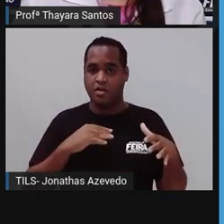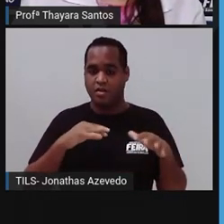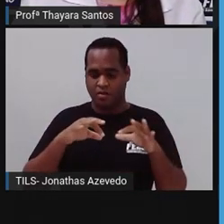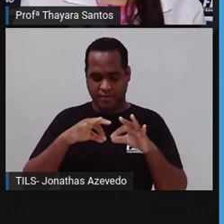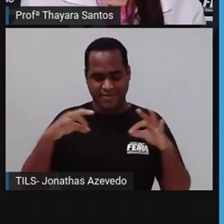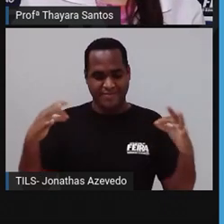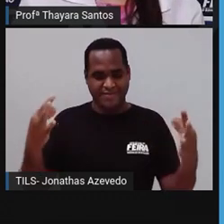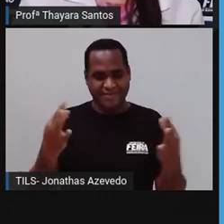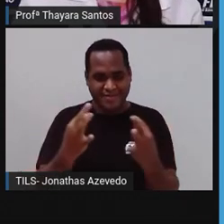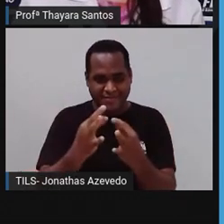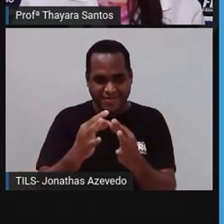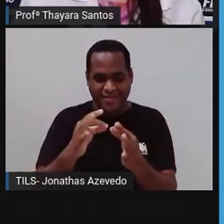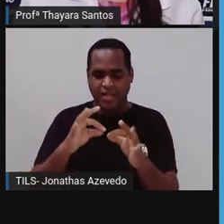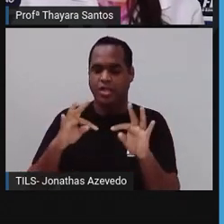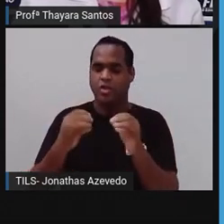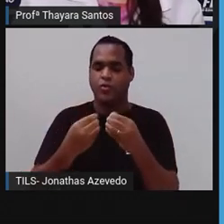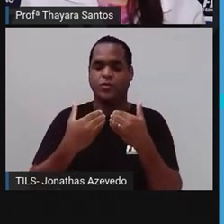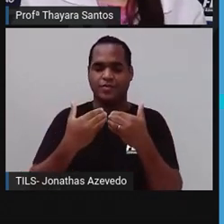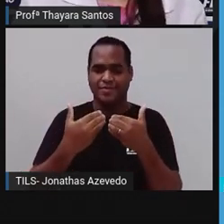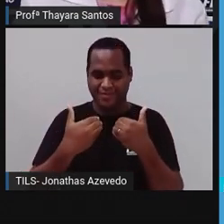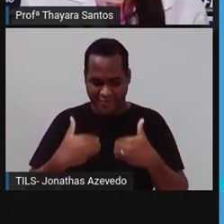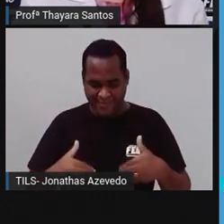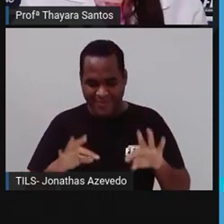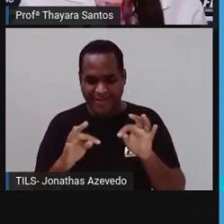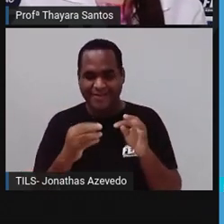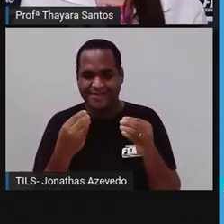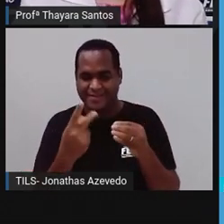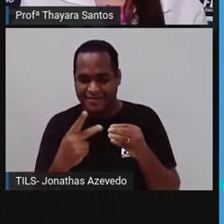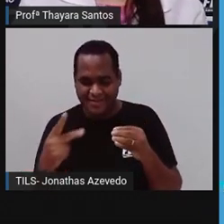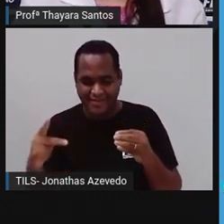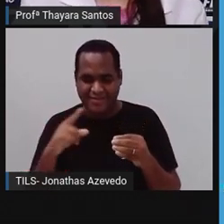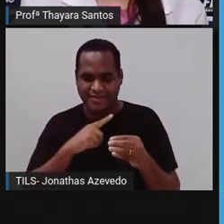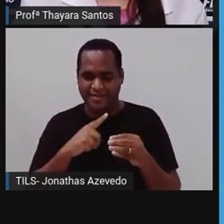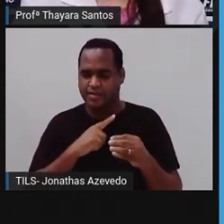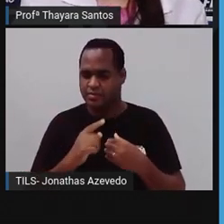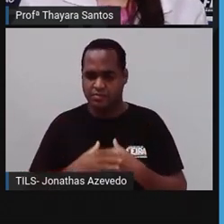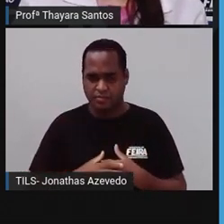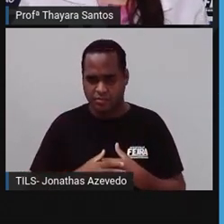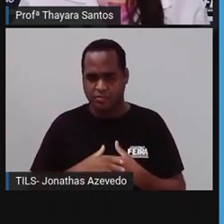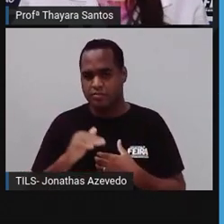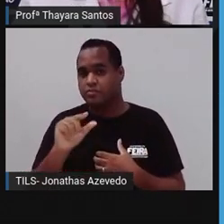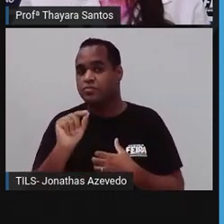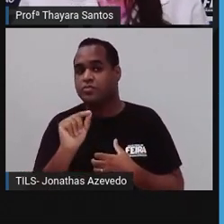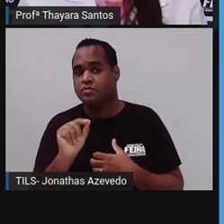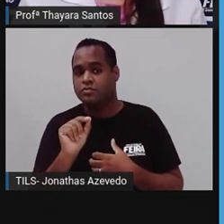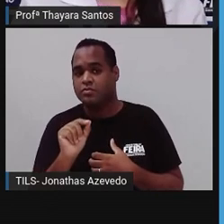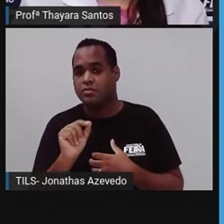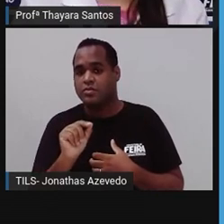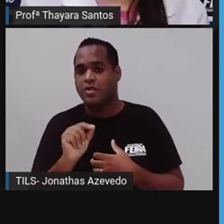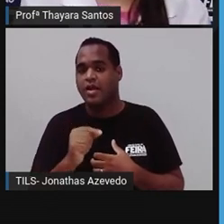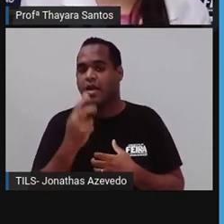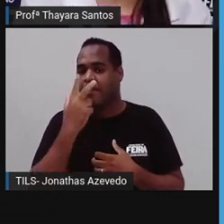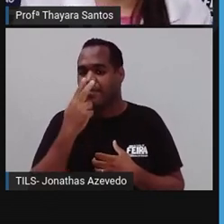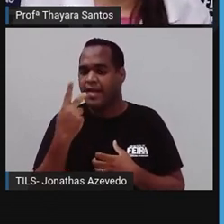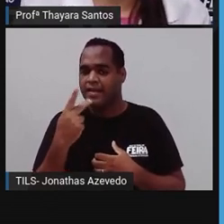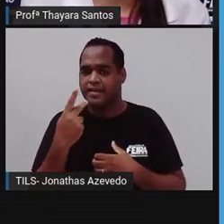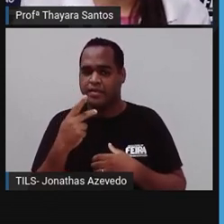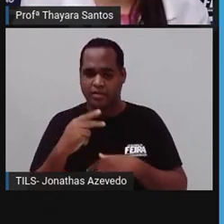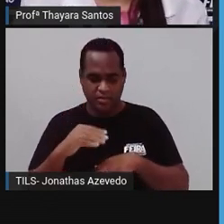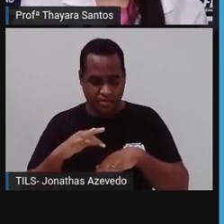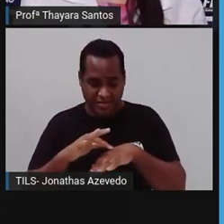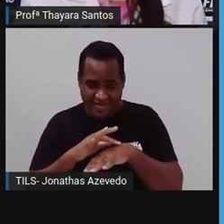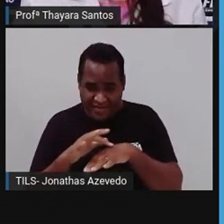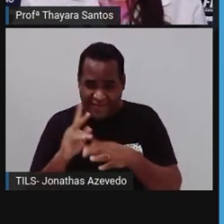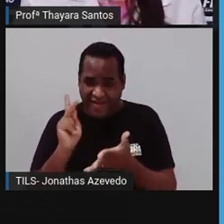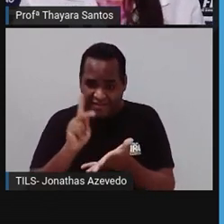distribuídos ao longo do corpo dele inteiro. Além disso, esses organismos, eles não possuem tecidos verdadeiros.